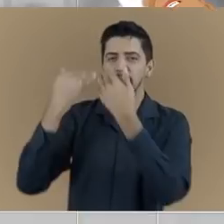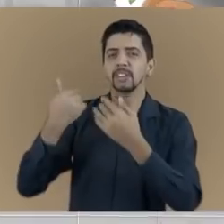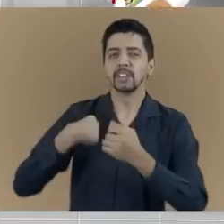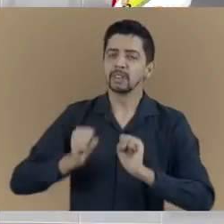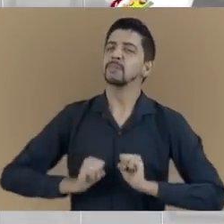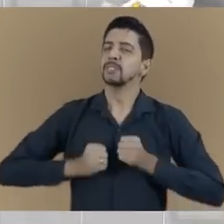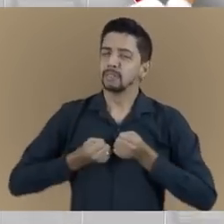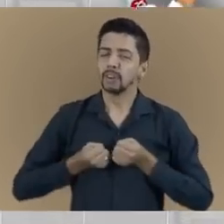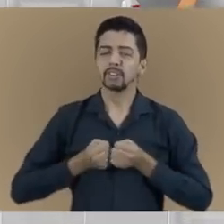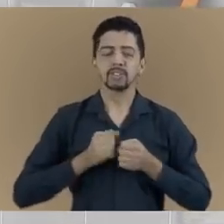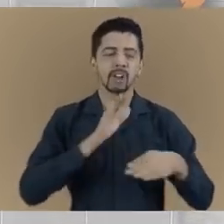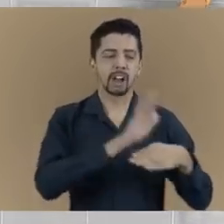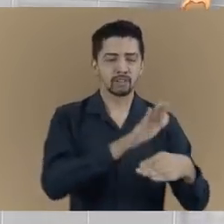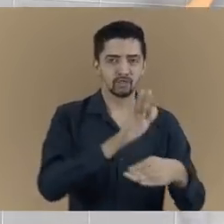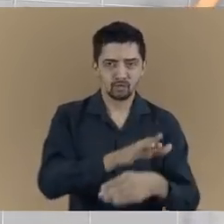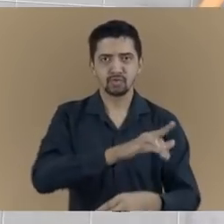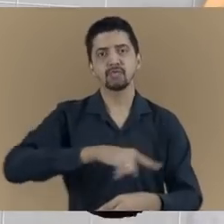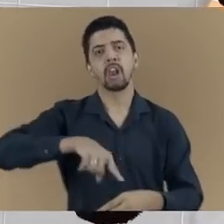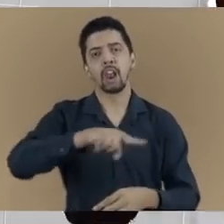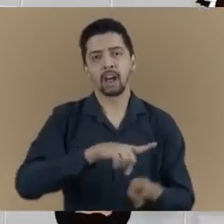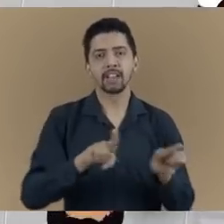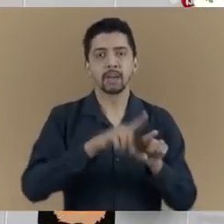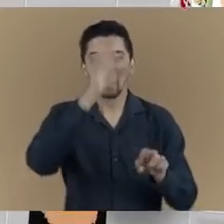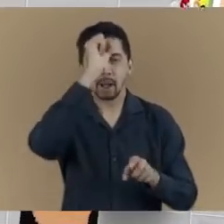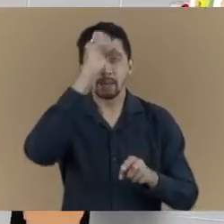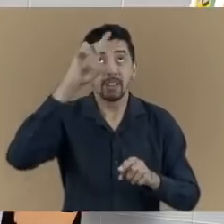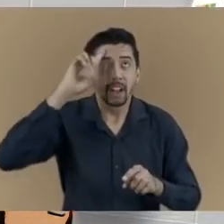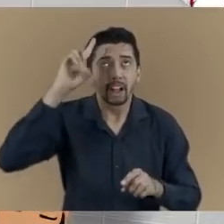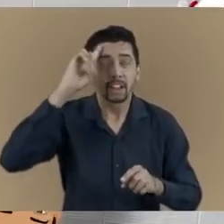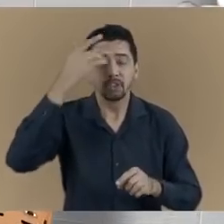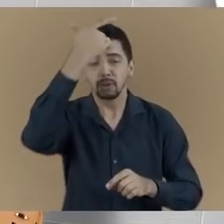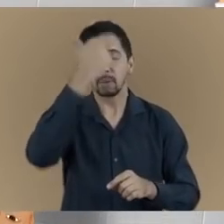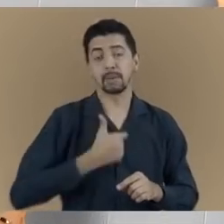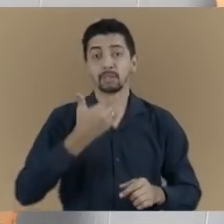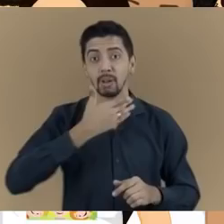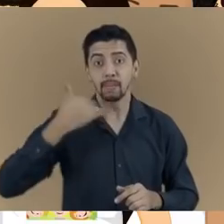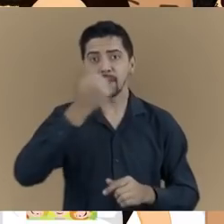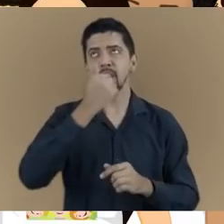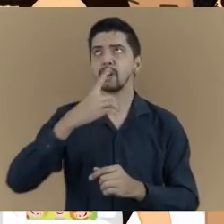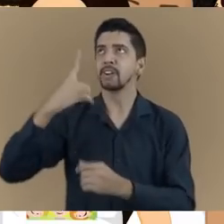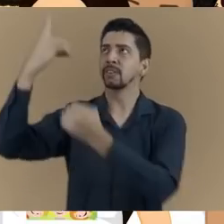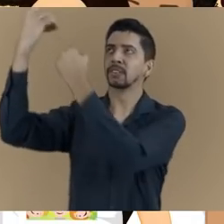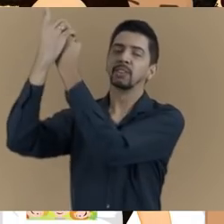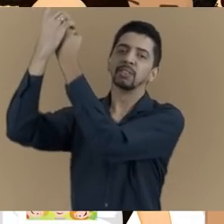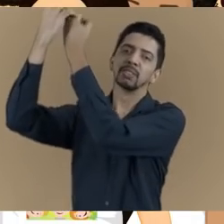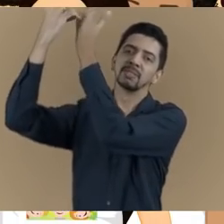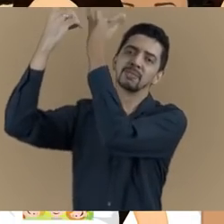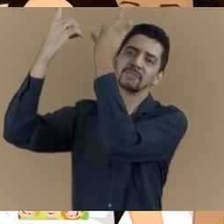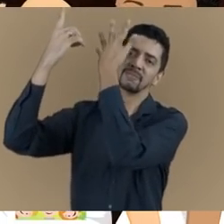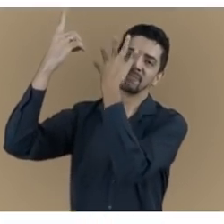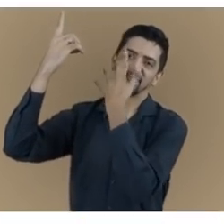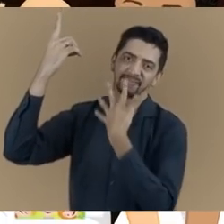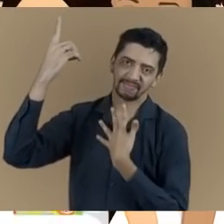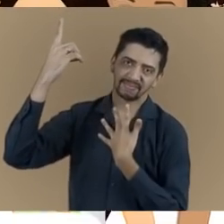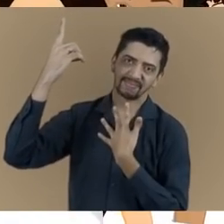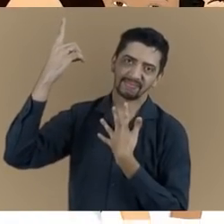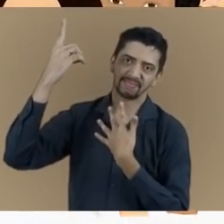Ajudo na igreja e aprendo a cada dia a ser uma pessoa melhor, com a bênção de Deus.